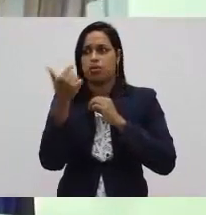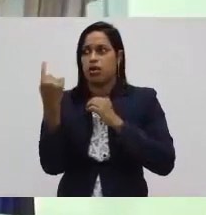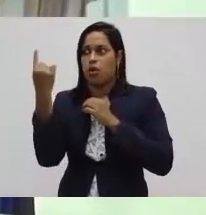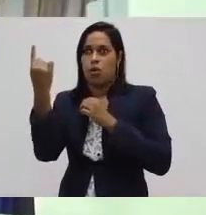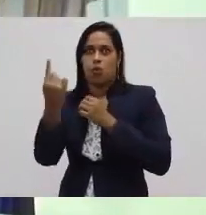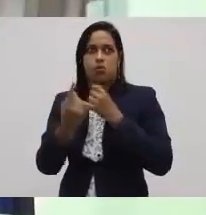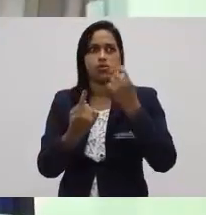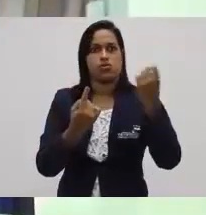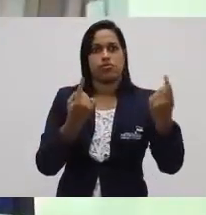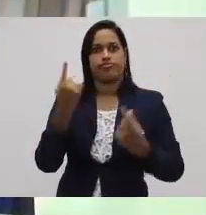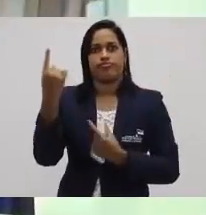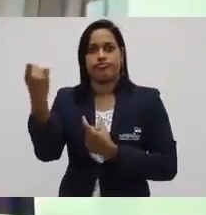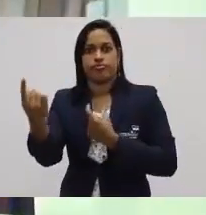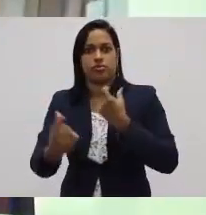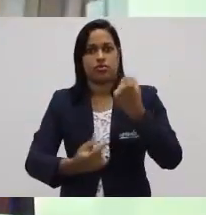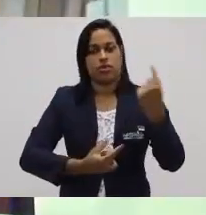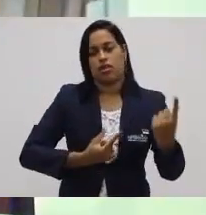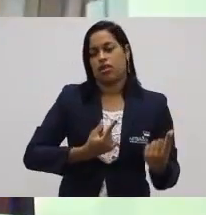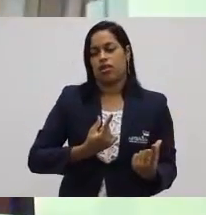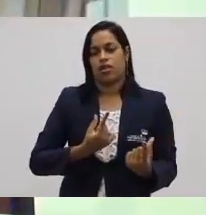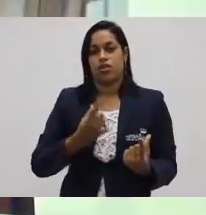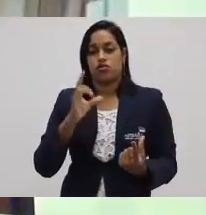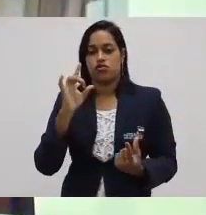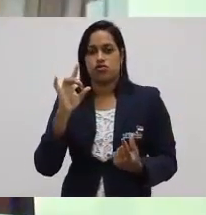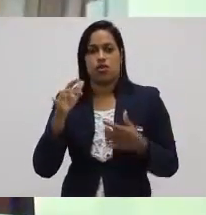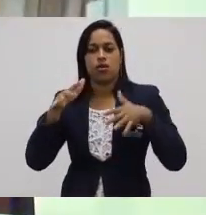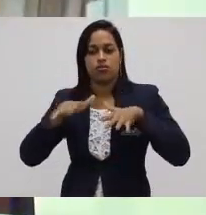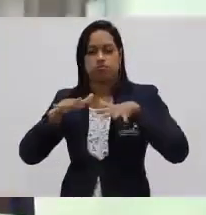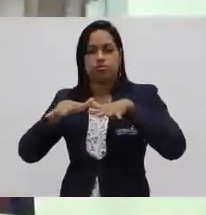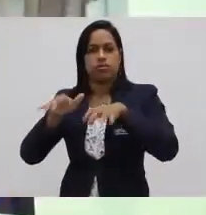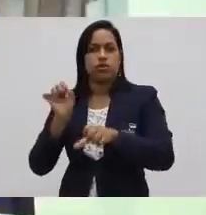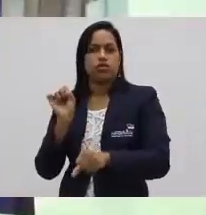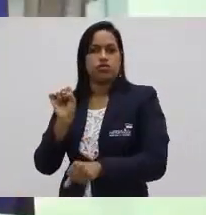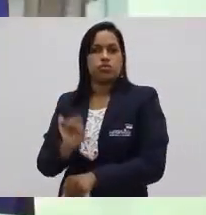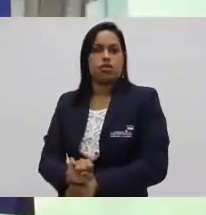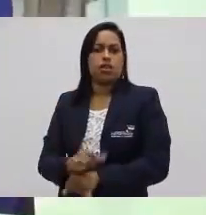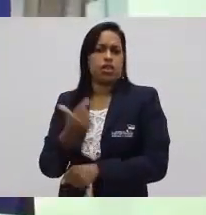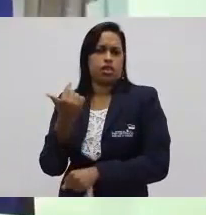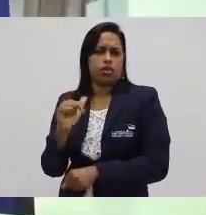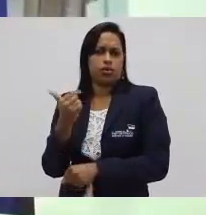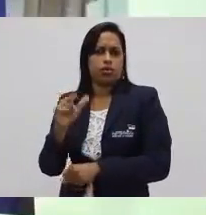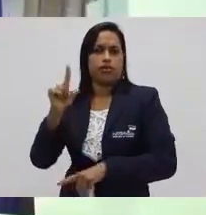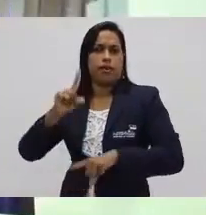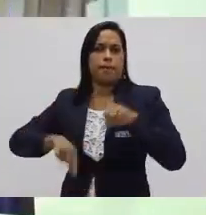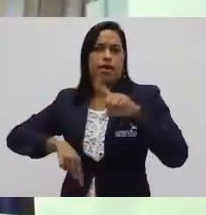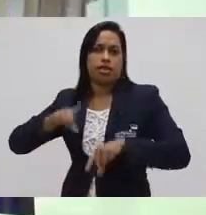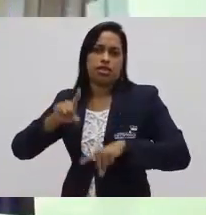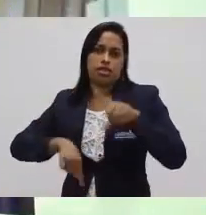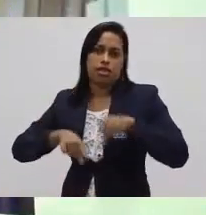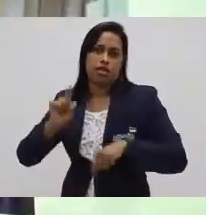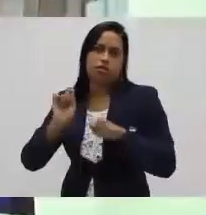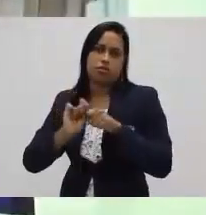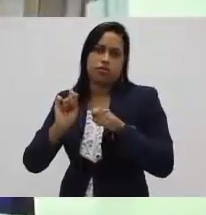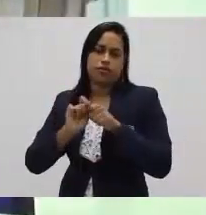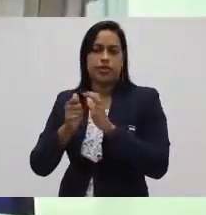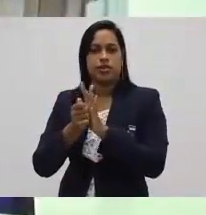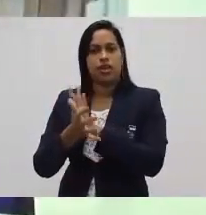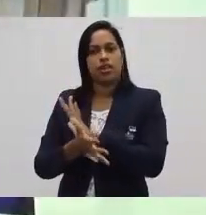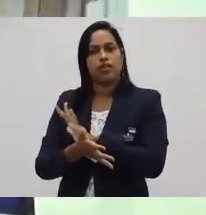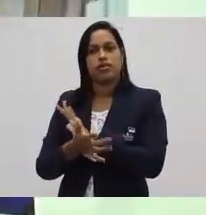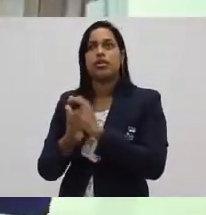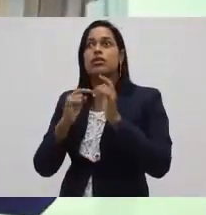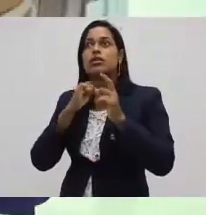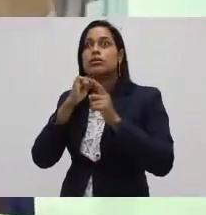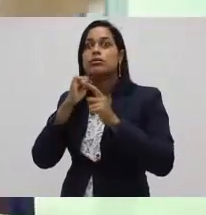outro. Por exemplo, se existisse só a costureira lá esperando, mas ela não tivesse o material, a matéria-prima para executar a tarefa dela, ela não